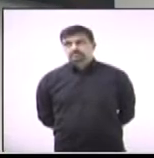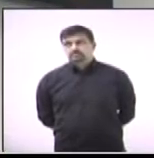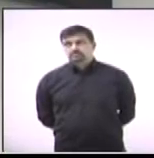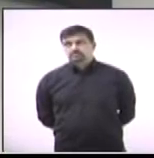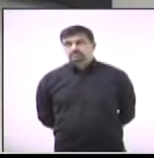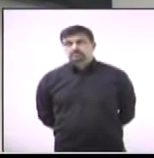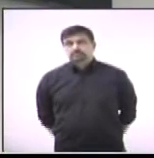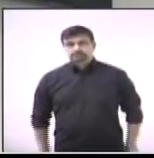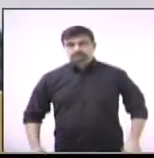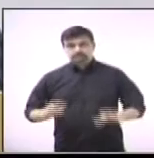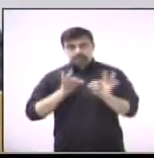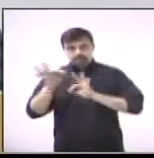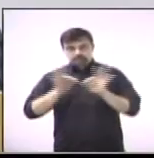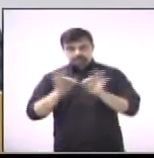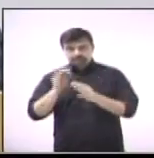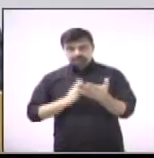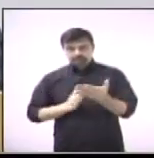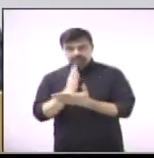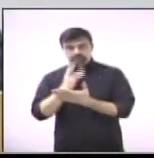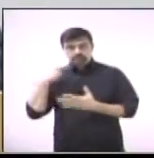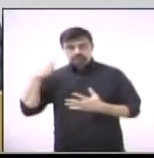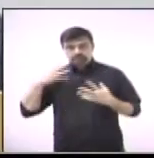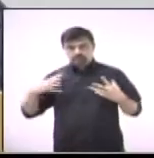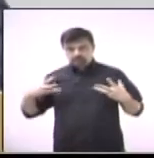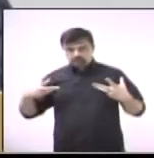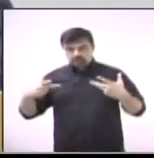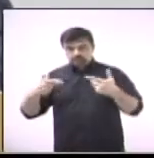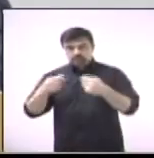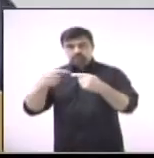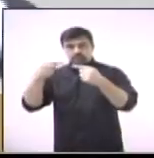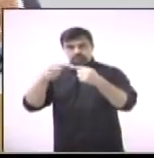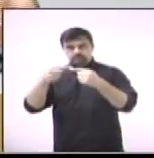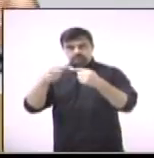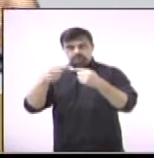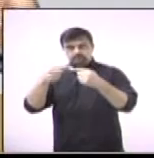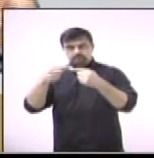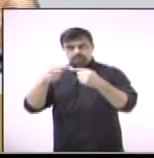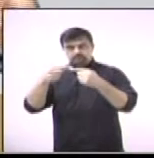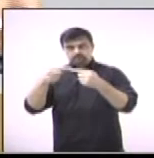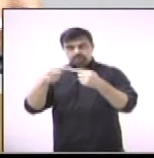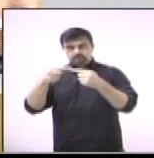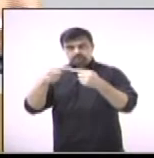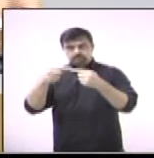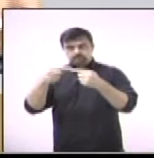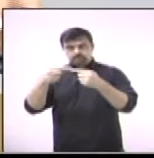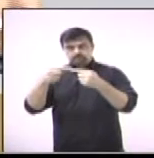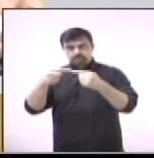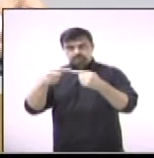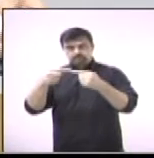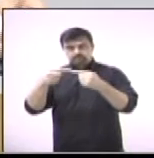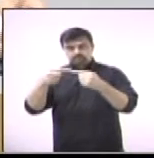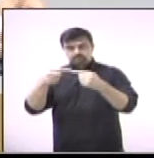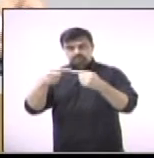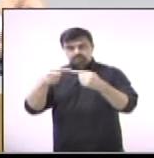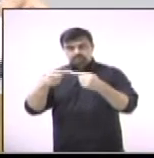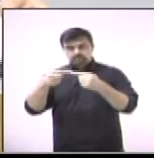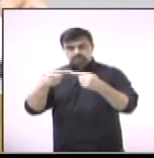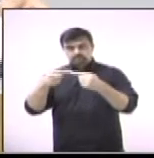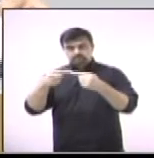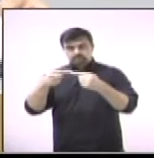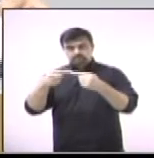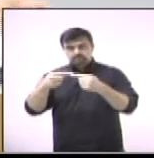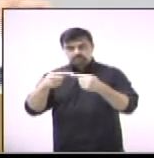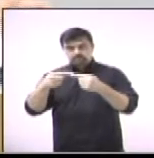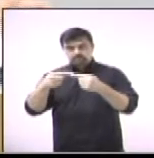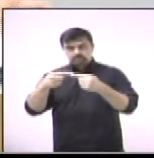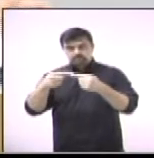O projeto foi aprovado por unanimidade. Segundo a discursão do projeto de lei número 19